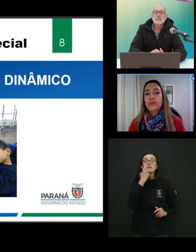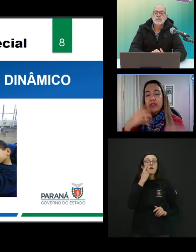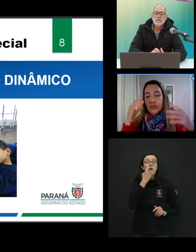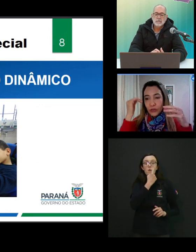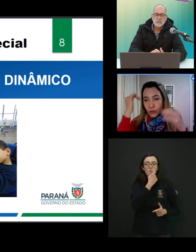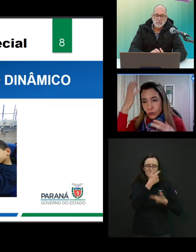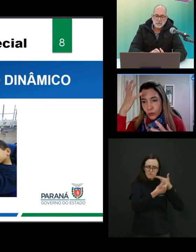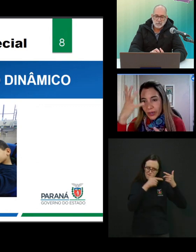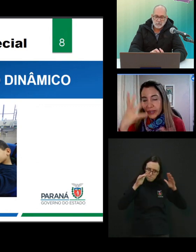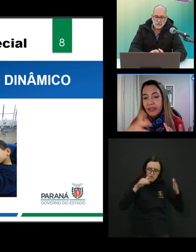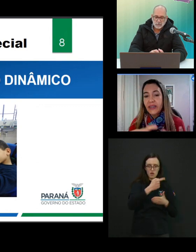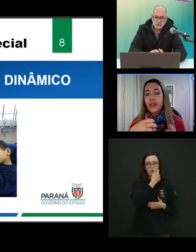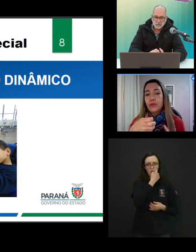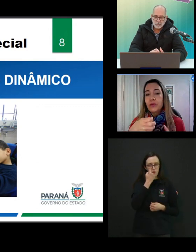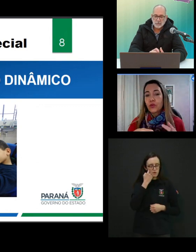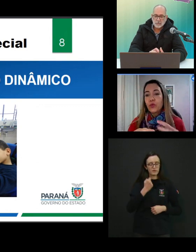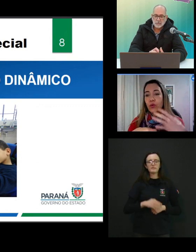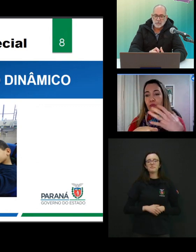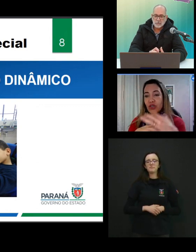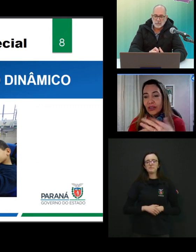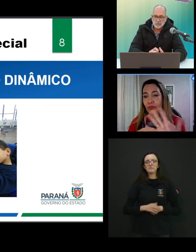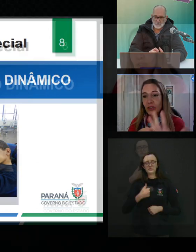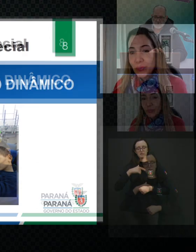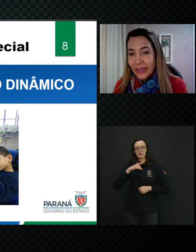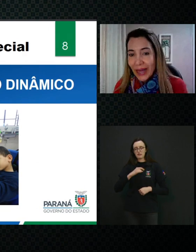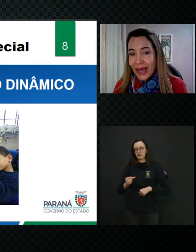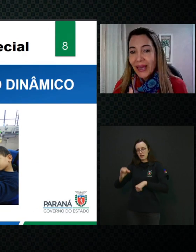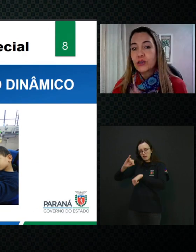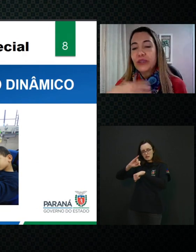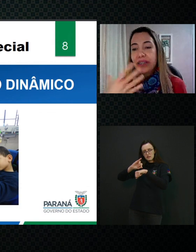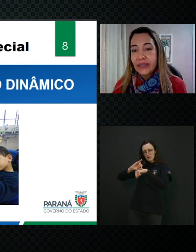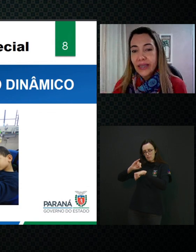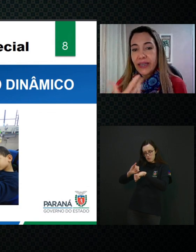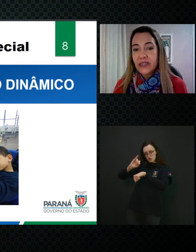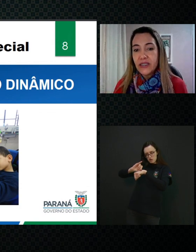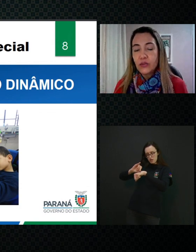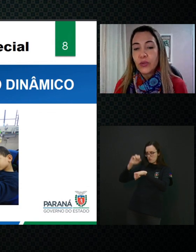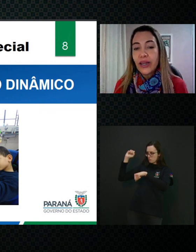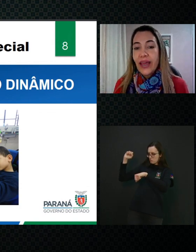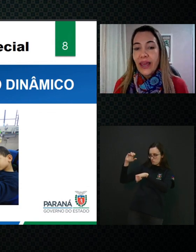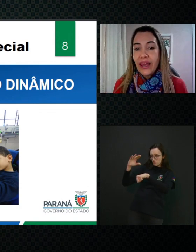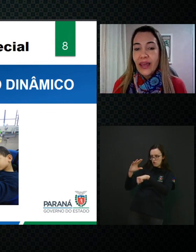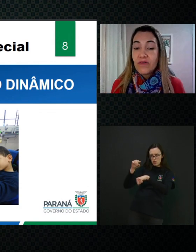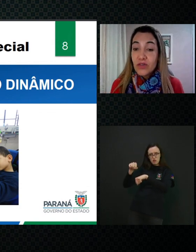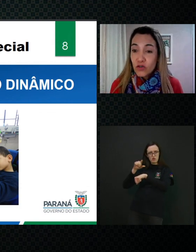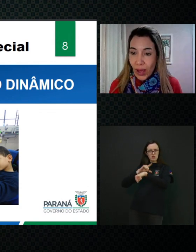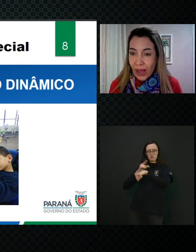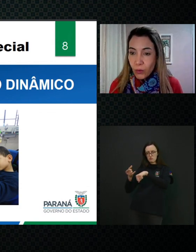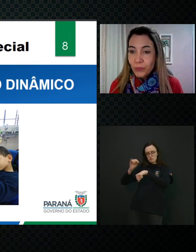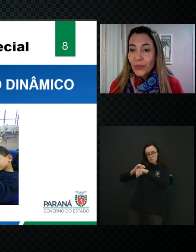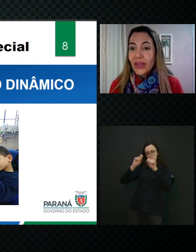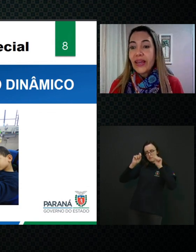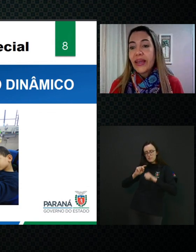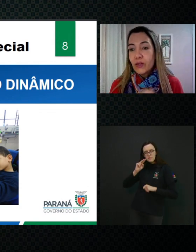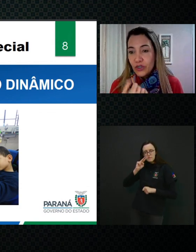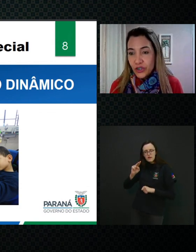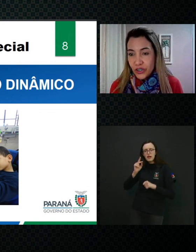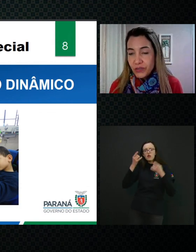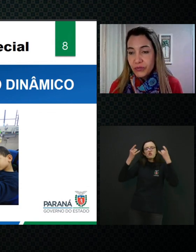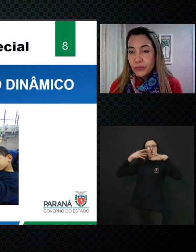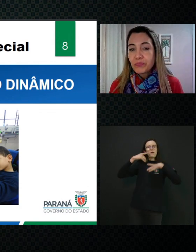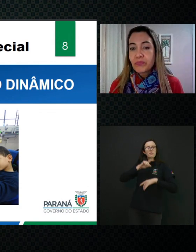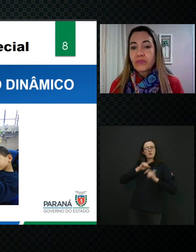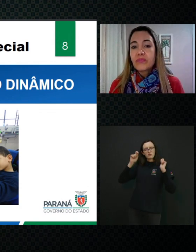Então, por isso que eu estou com um arquinho, eu estou com um objeto iluminado, porque ele tem resíduo visual e